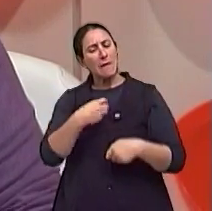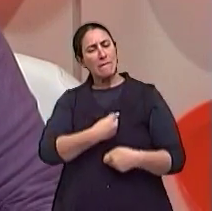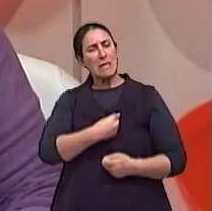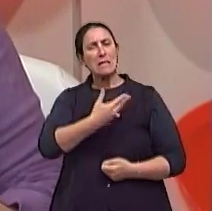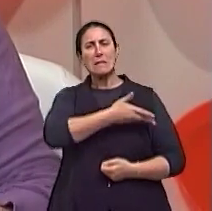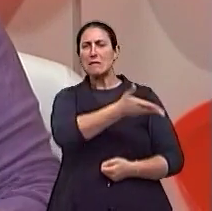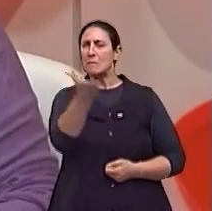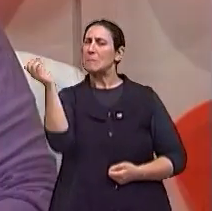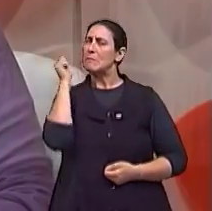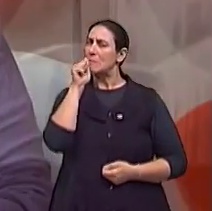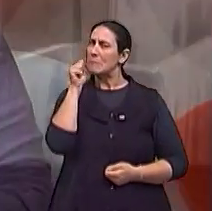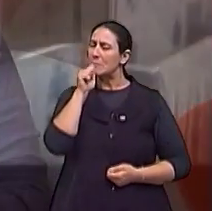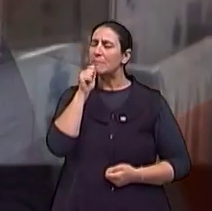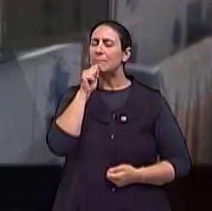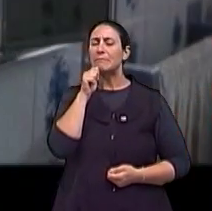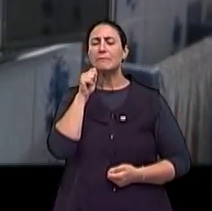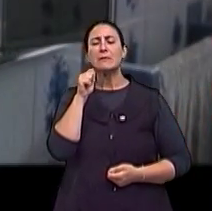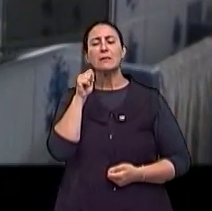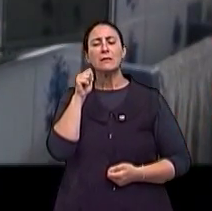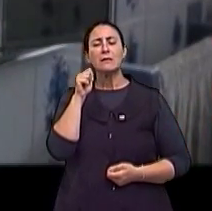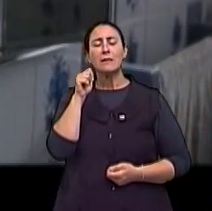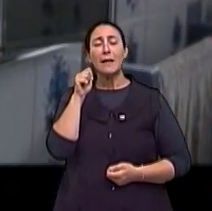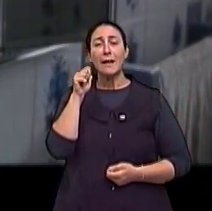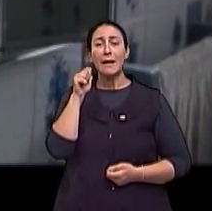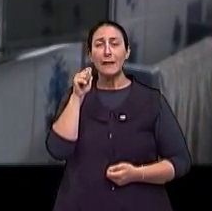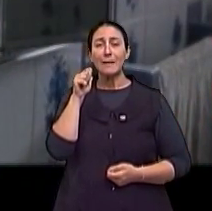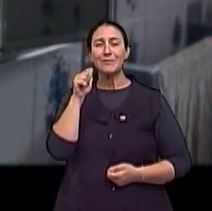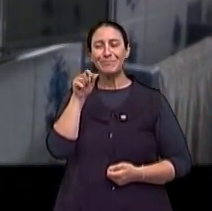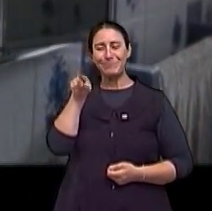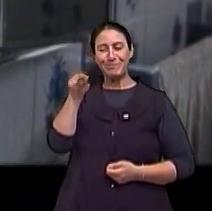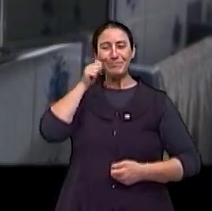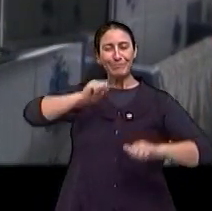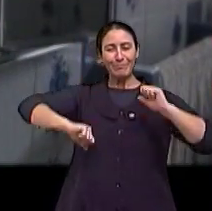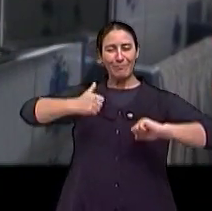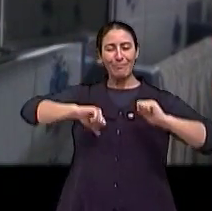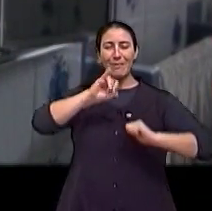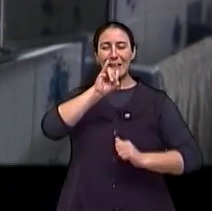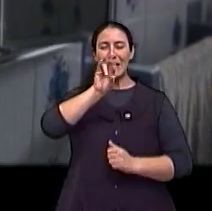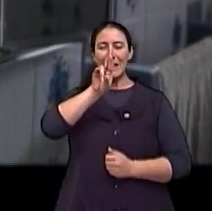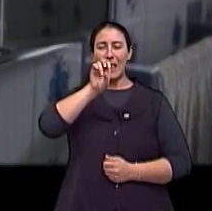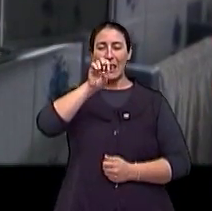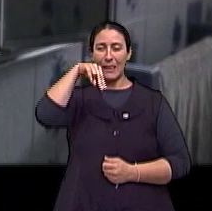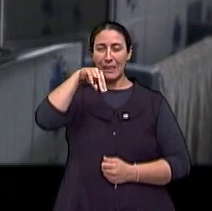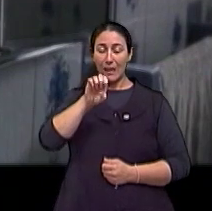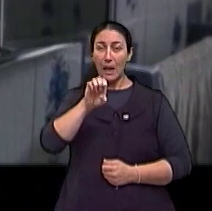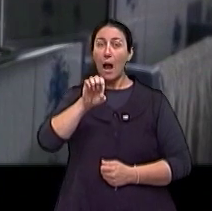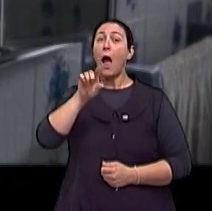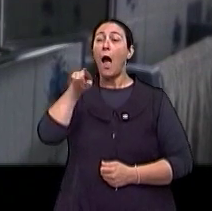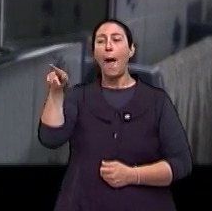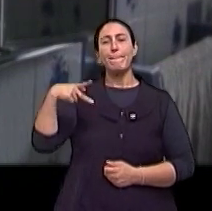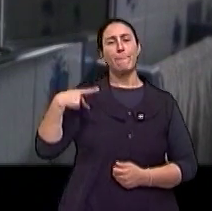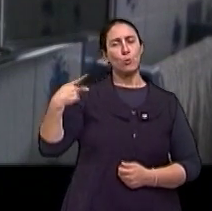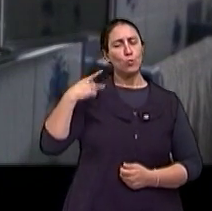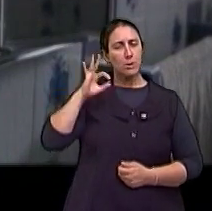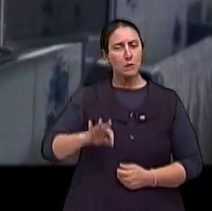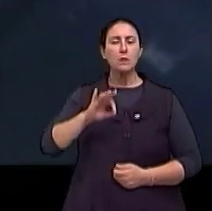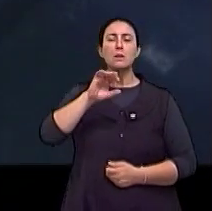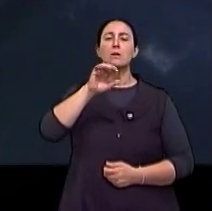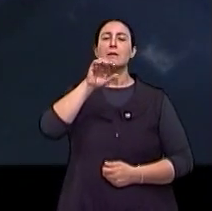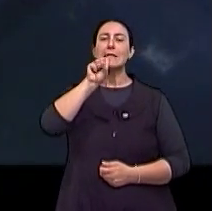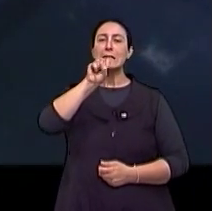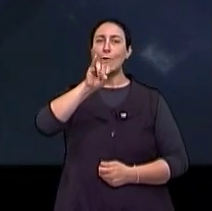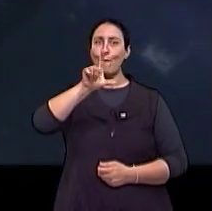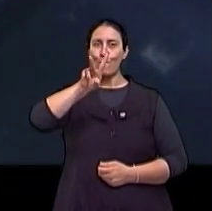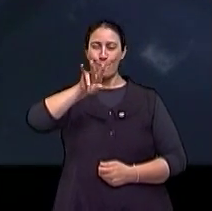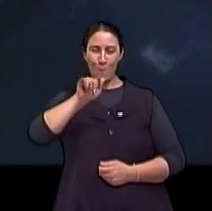mulheres. Nesse caso, o papel que a Irene faz, que é da Silvia, ela é uma mulher que tem quase uma